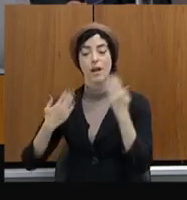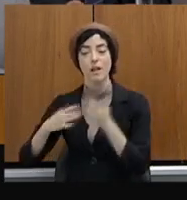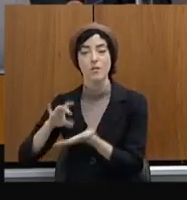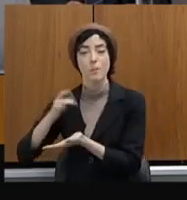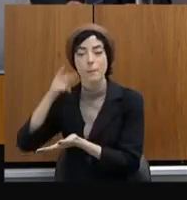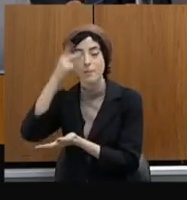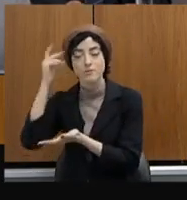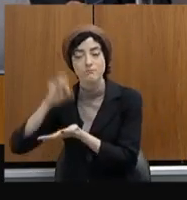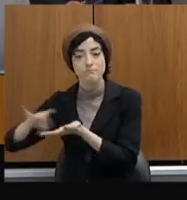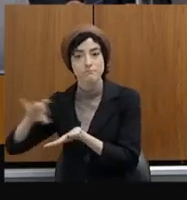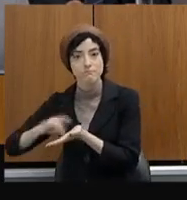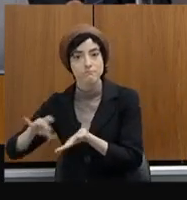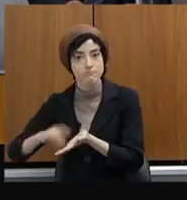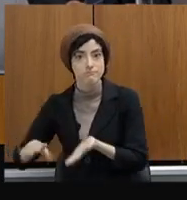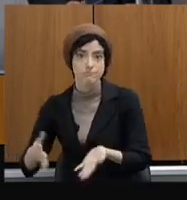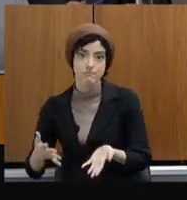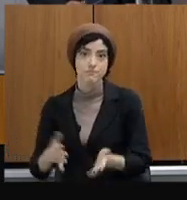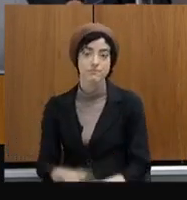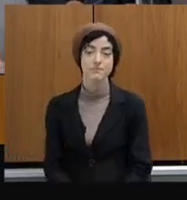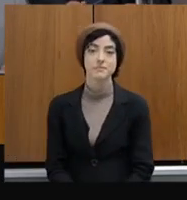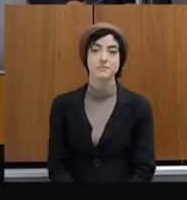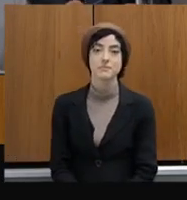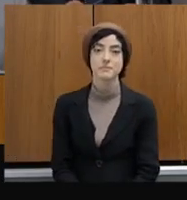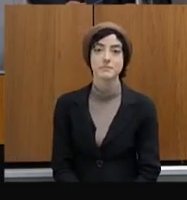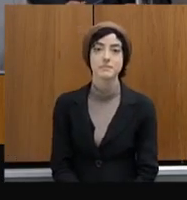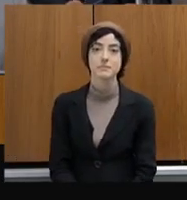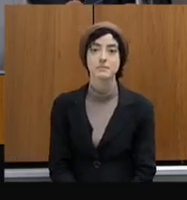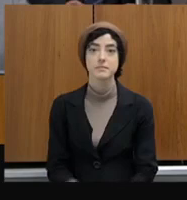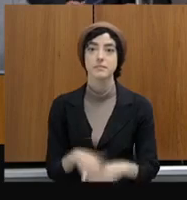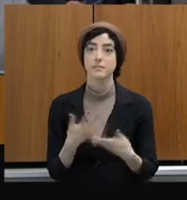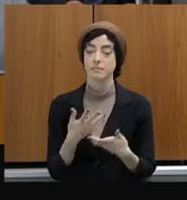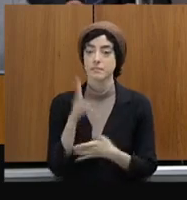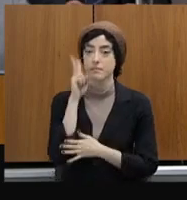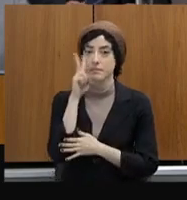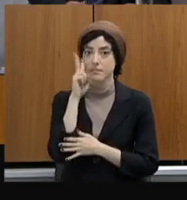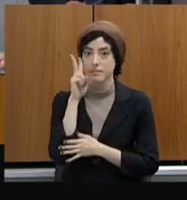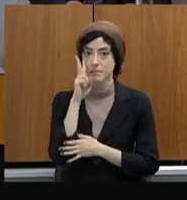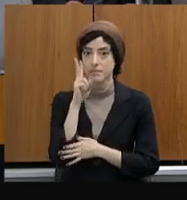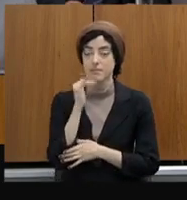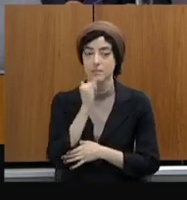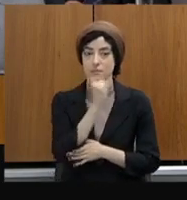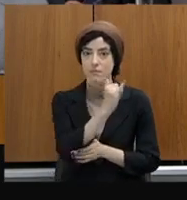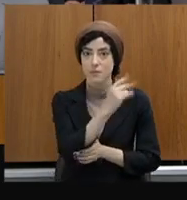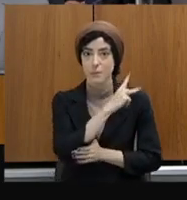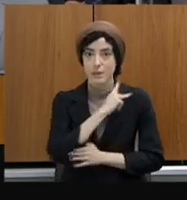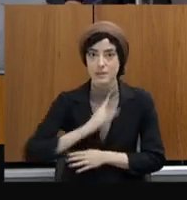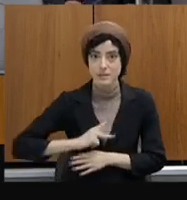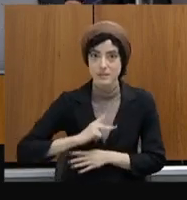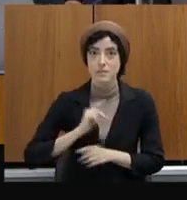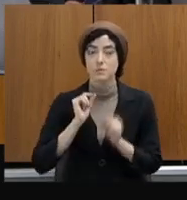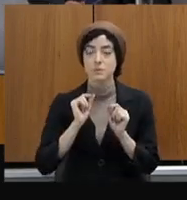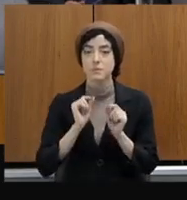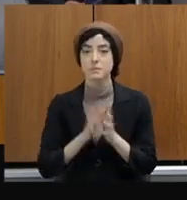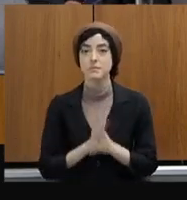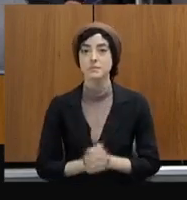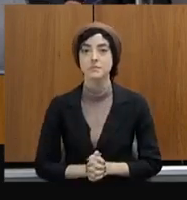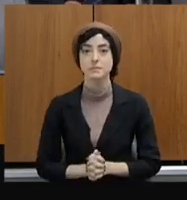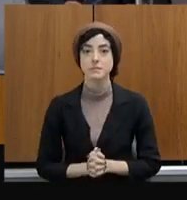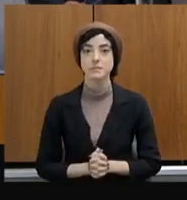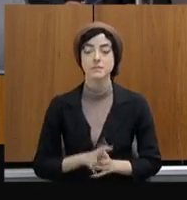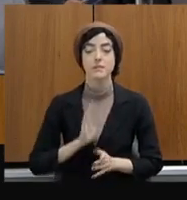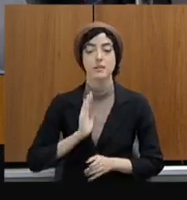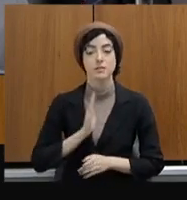e ressalto aqui, o presidente, que já fica, claro, o convite veio por e-mail